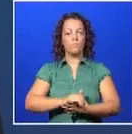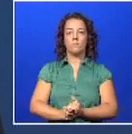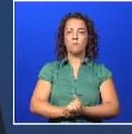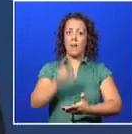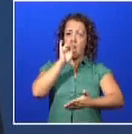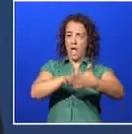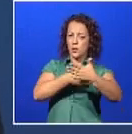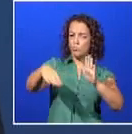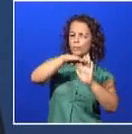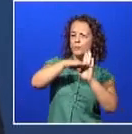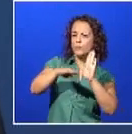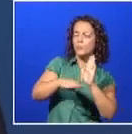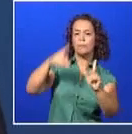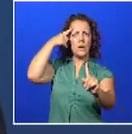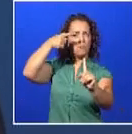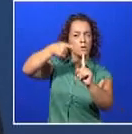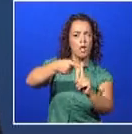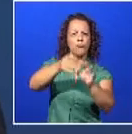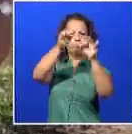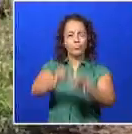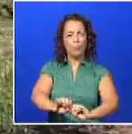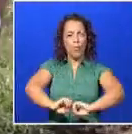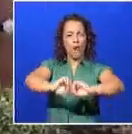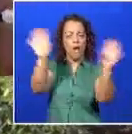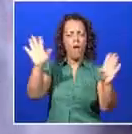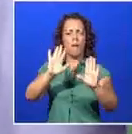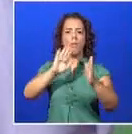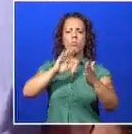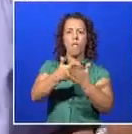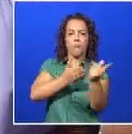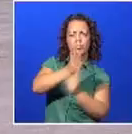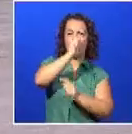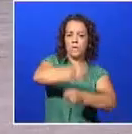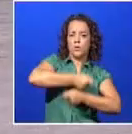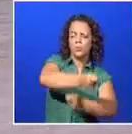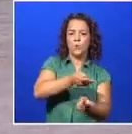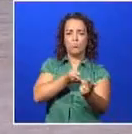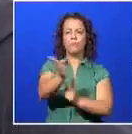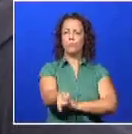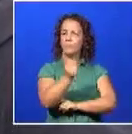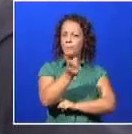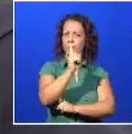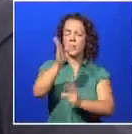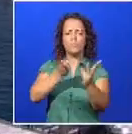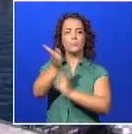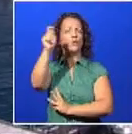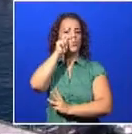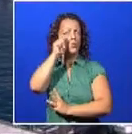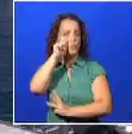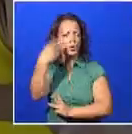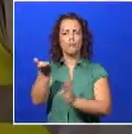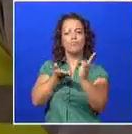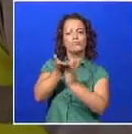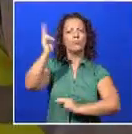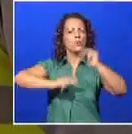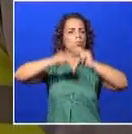Uma agenda com medidas concretas e objetivas para a nossa agricultura, para as nossas pescas, para o nosso turismo